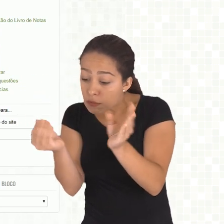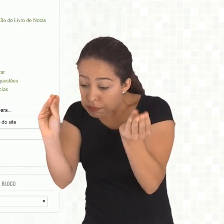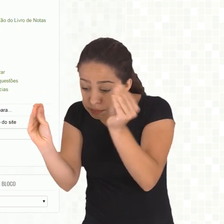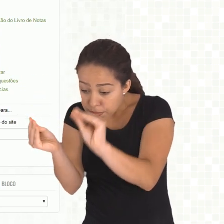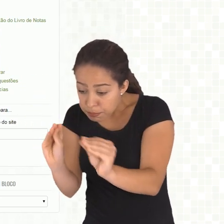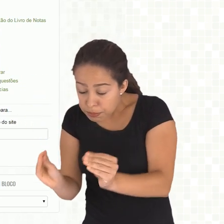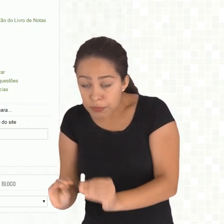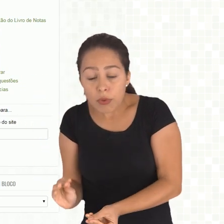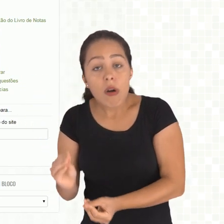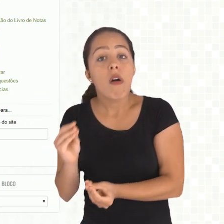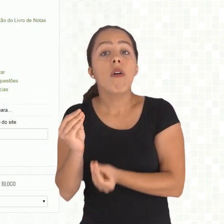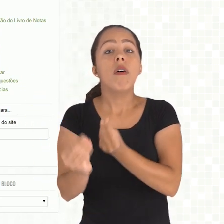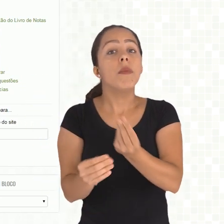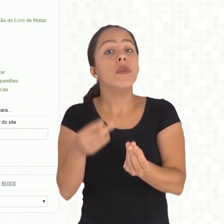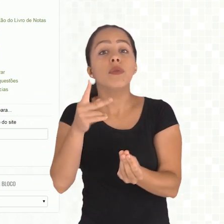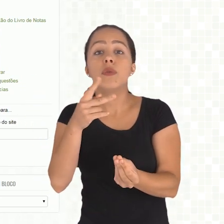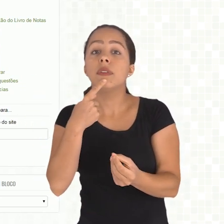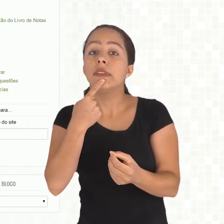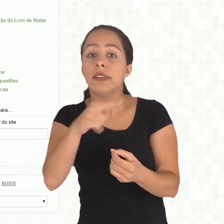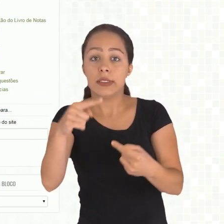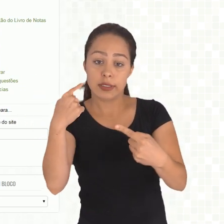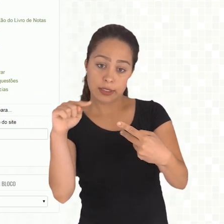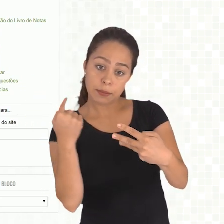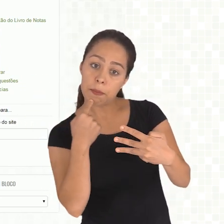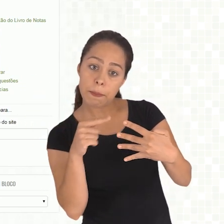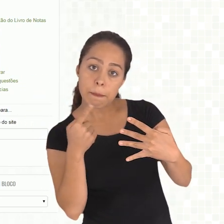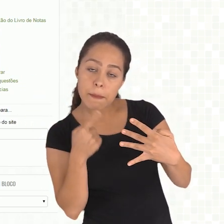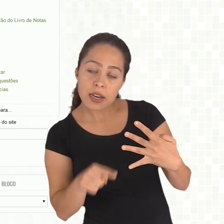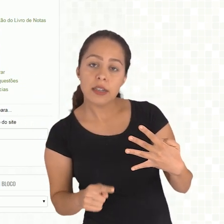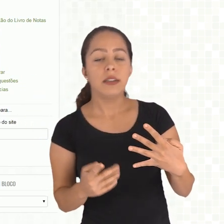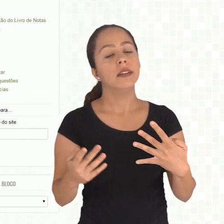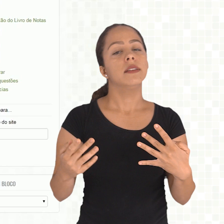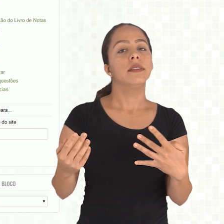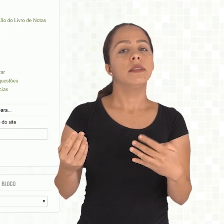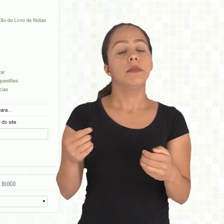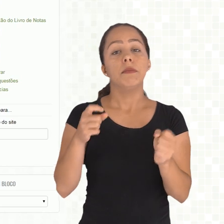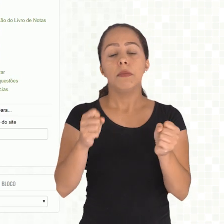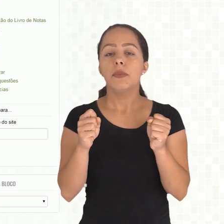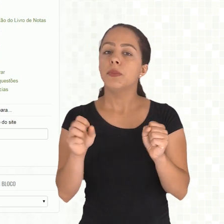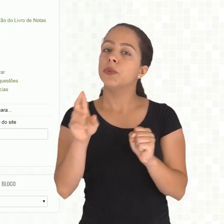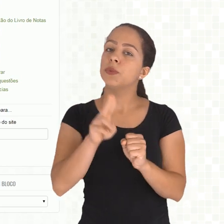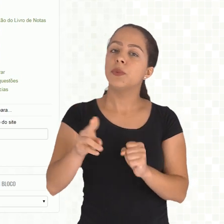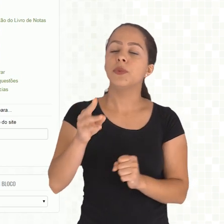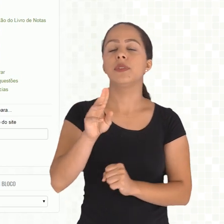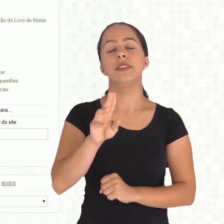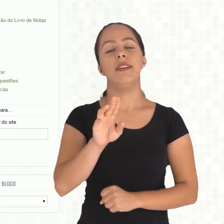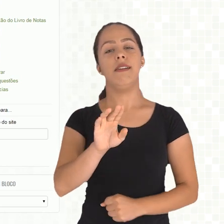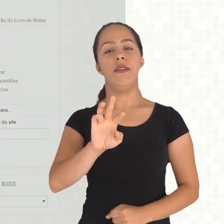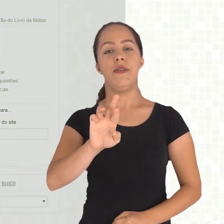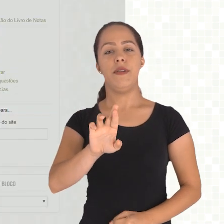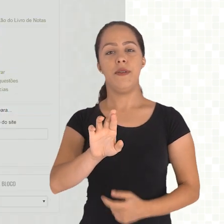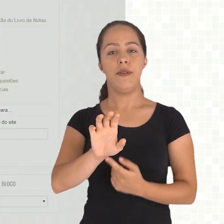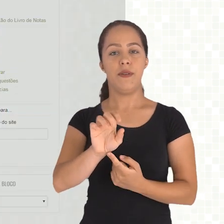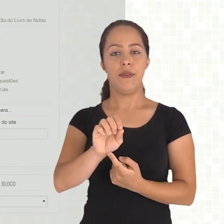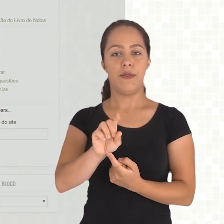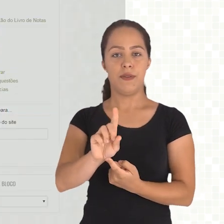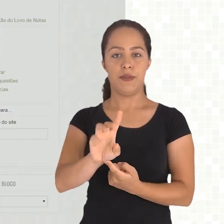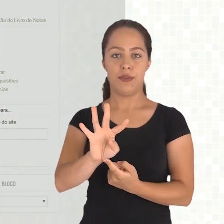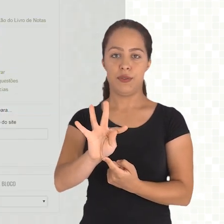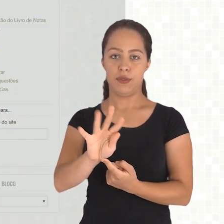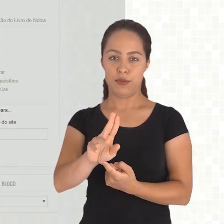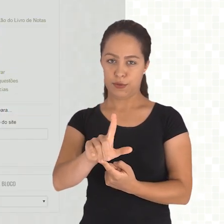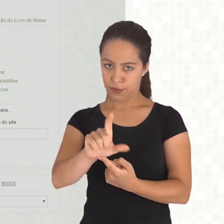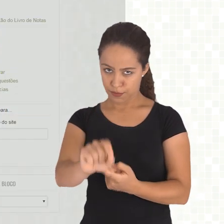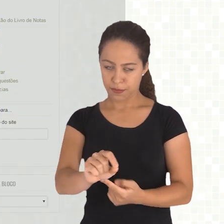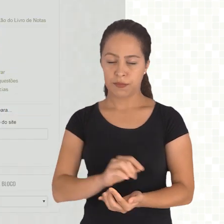aqui na sua semana, no andar da sua semana, você pode fazer isso utilizando um rótulo. vou te mostrar. Vamos adicionar